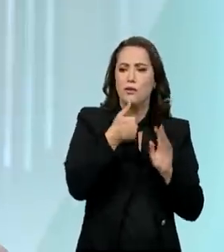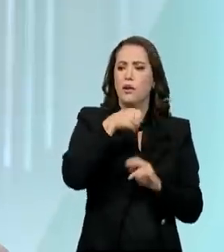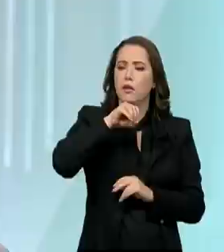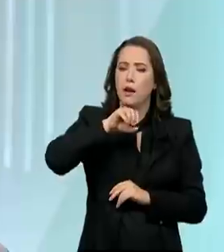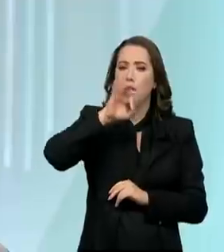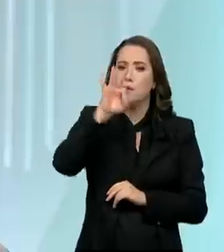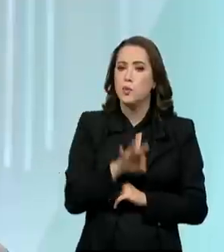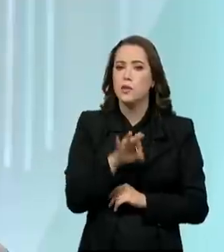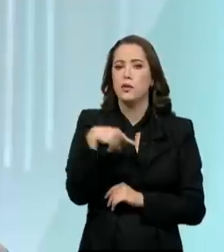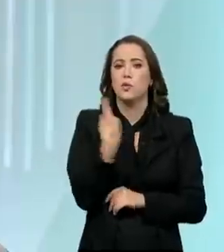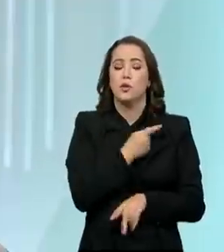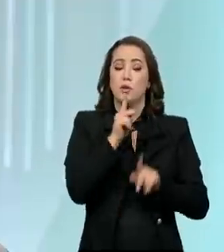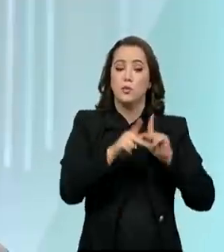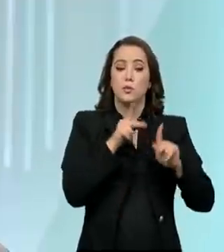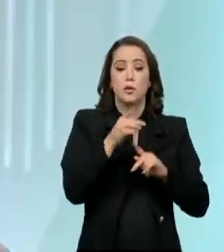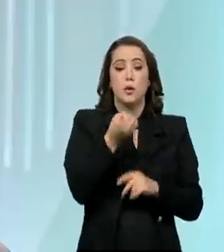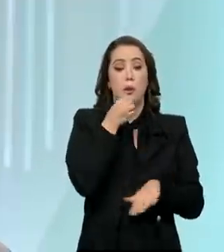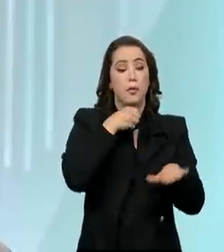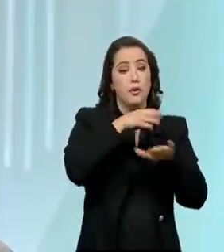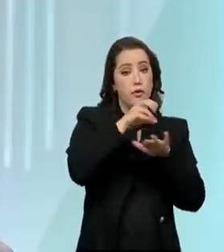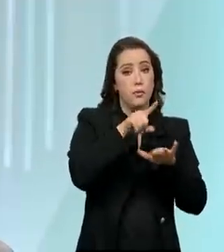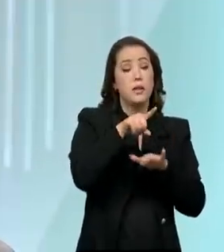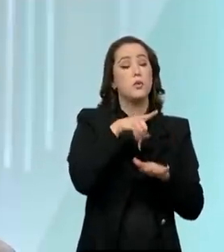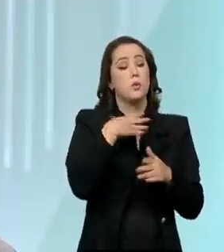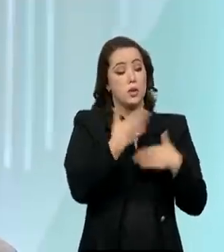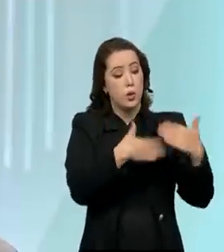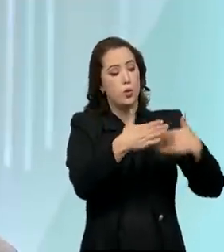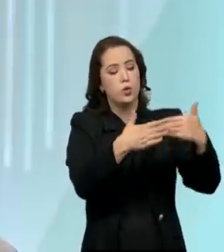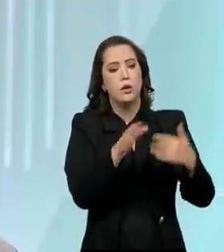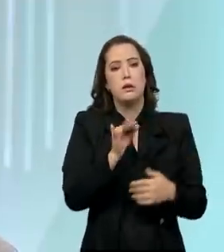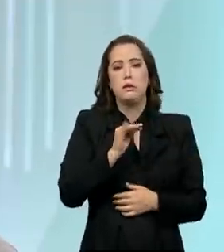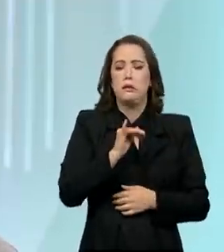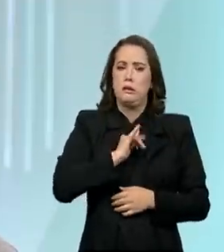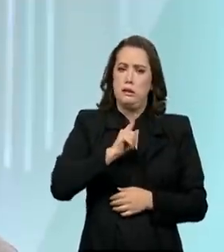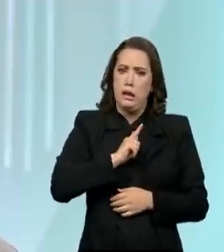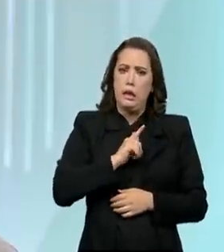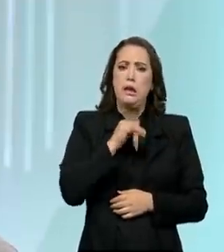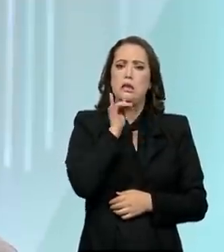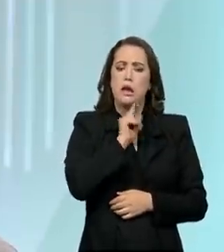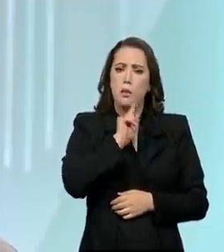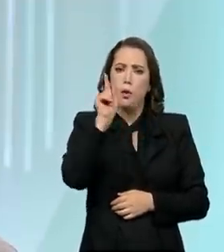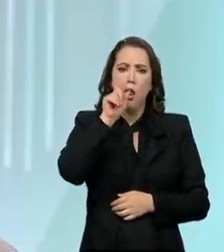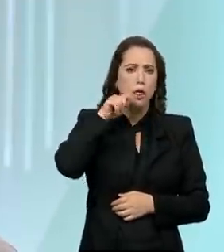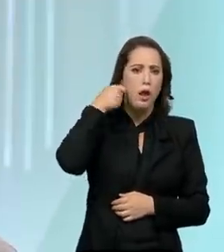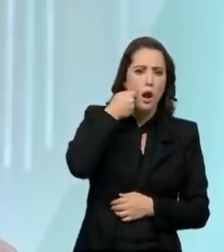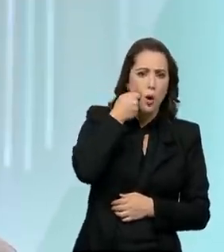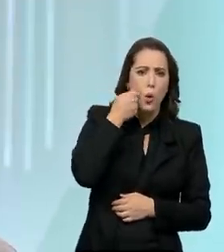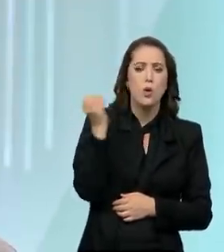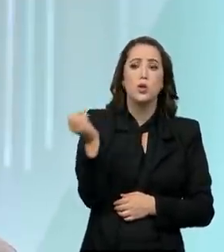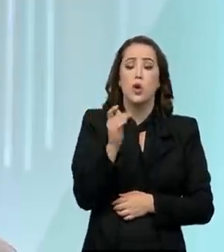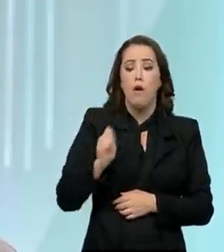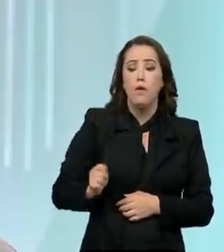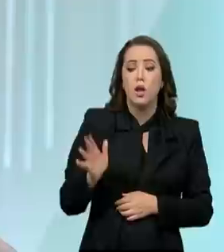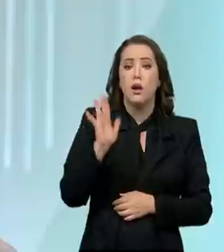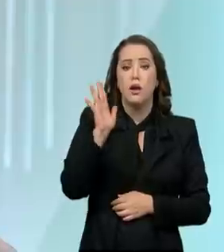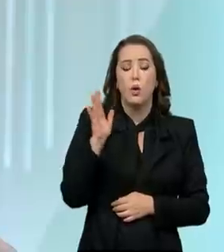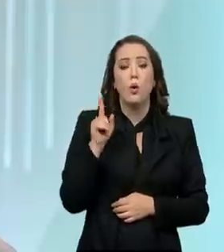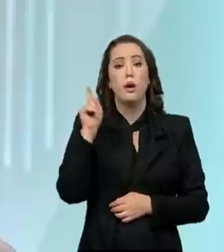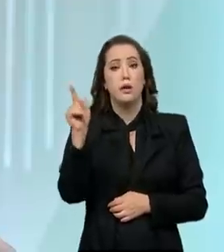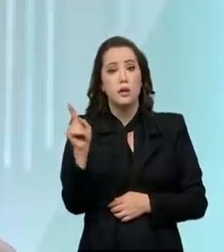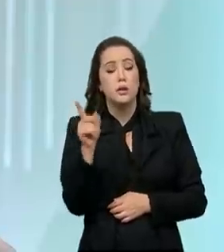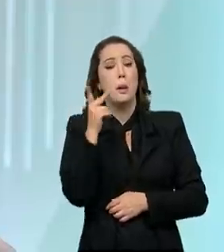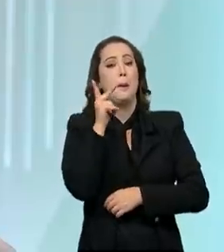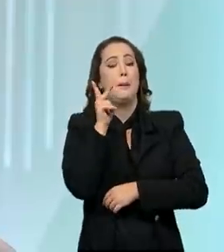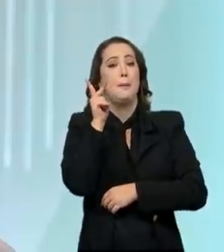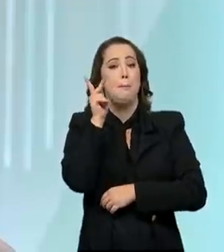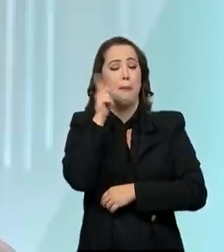boa notícia é que isso chegou para ficar. Então, temos a agenda de novos leilões em Alagoas, novos leilões em Rio de Janeiro, vamos ter a Paraíba, vamos ter Porto